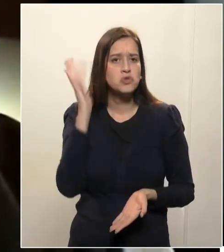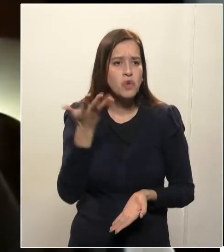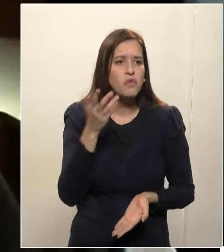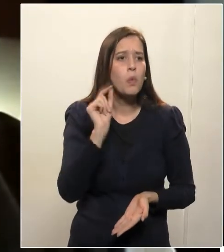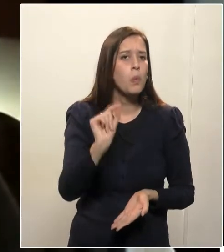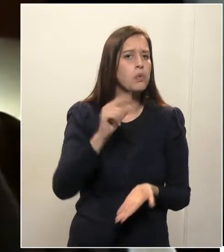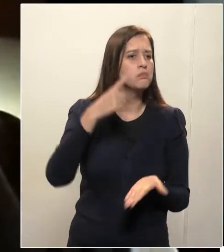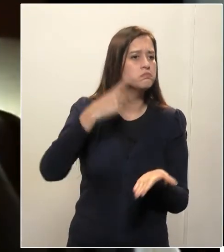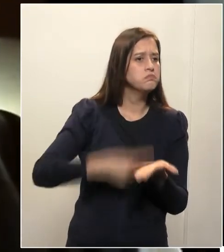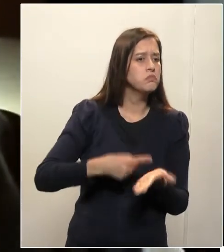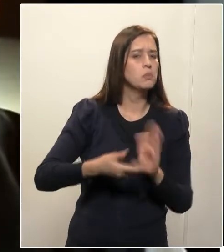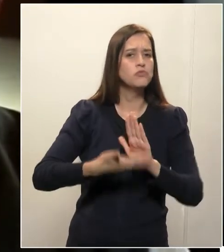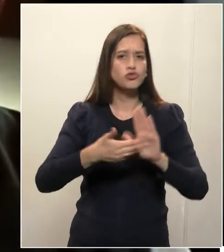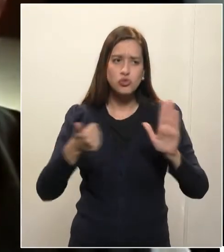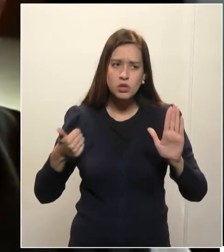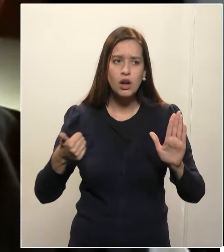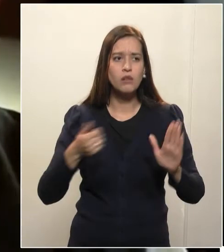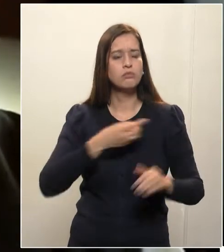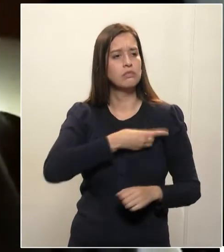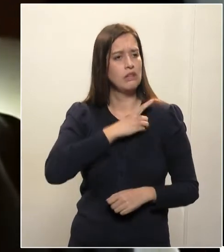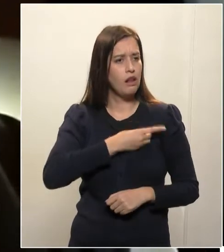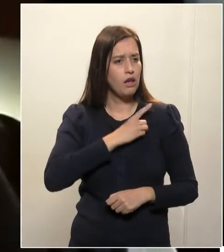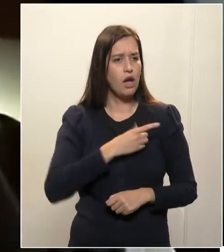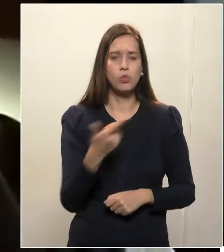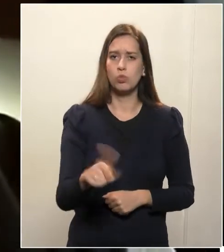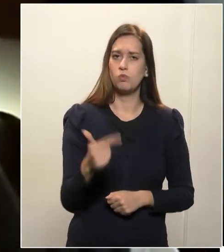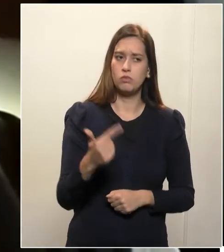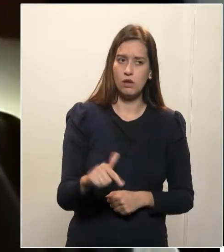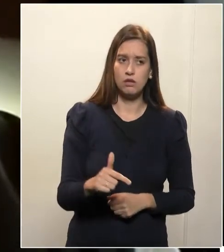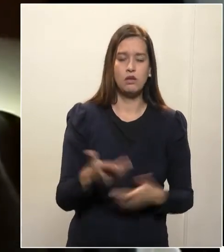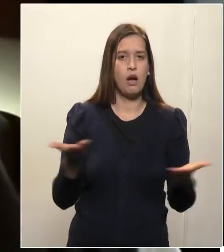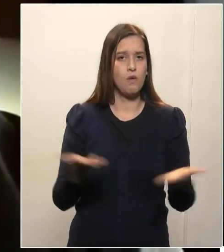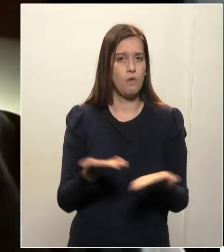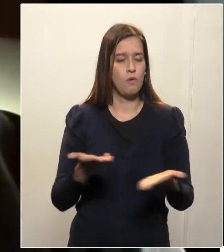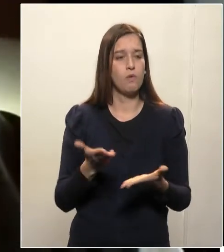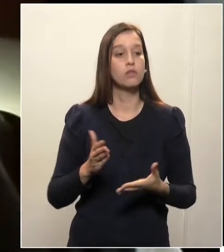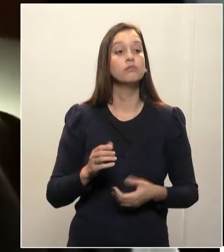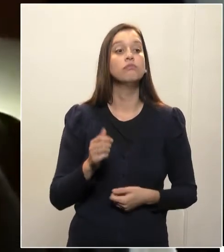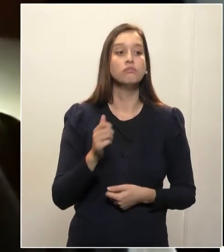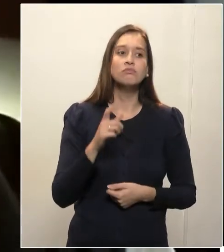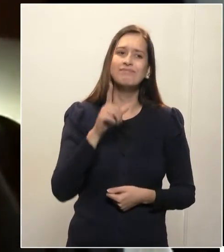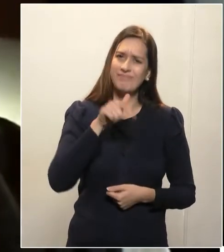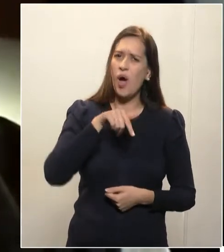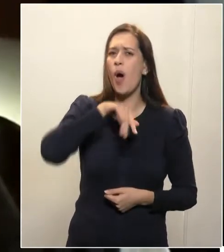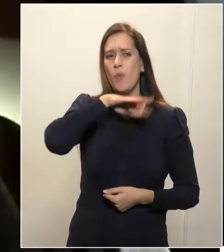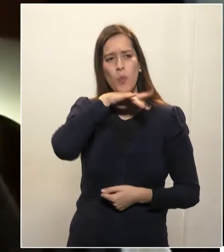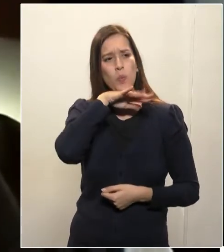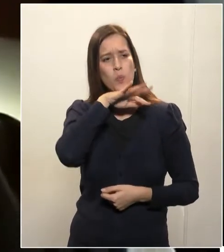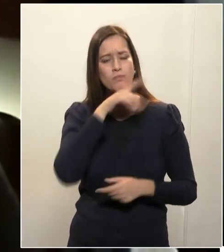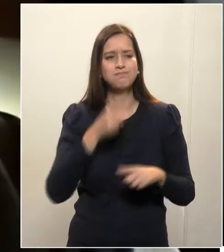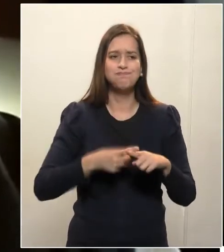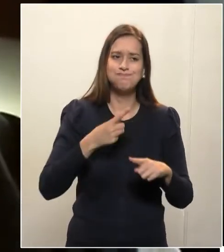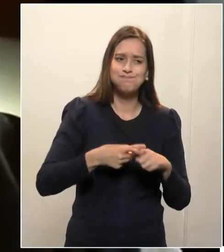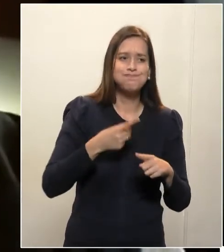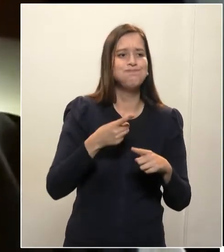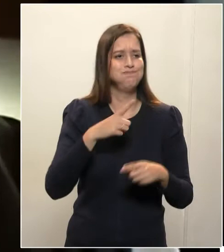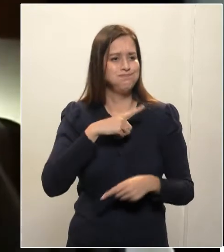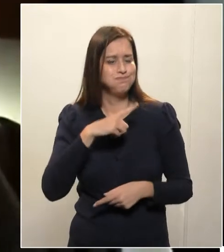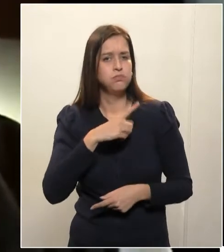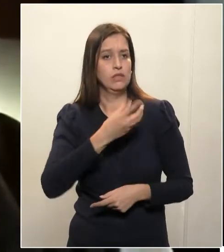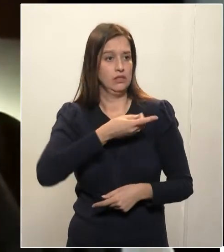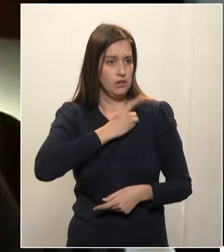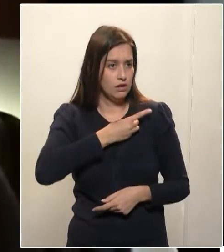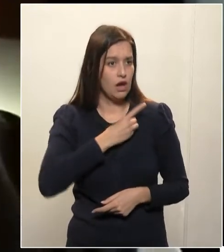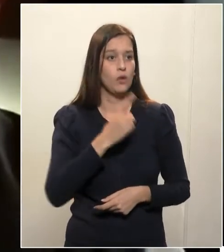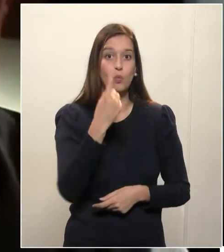acabaram tirando os delegados de polícia estão sem delegados. Isso é muito ruim. Já tivemos delegados respondendo por mais